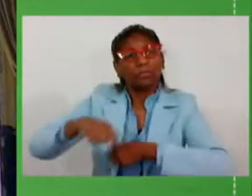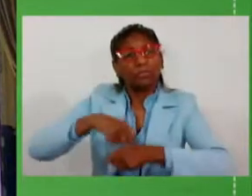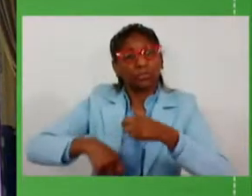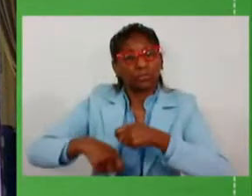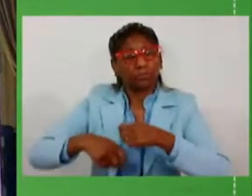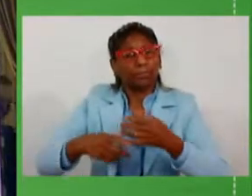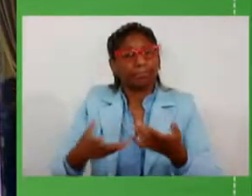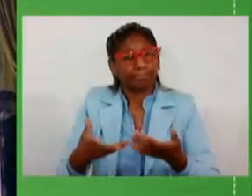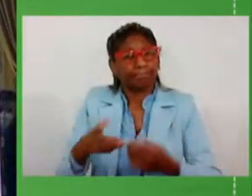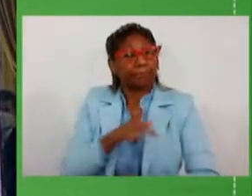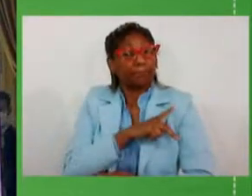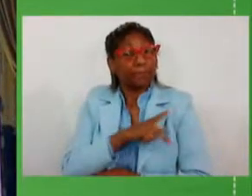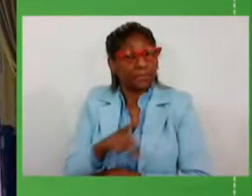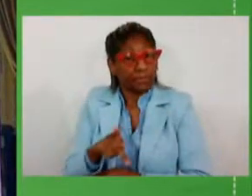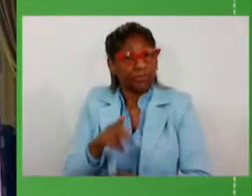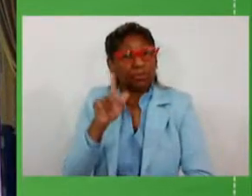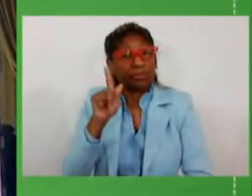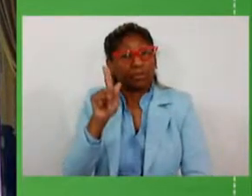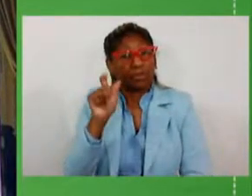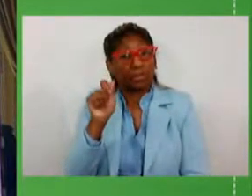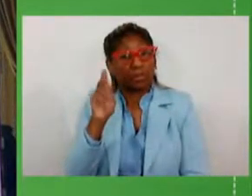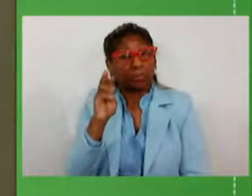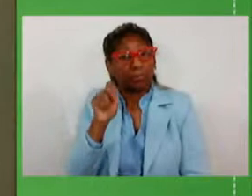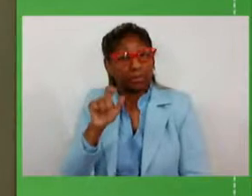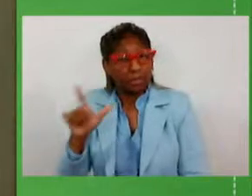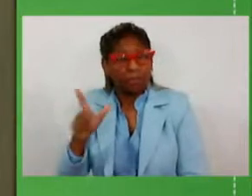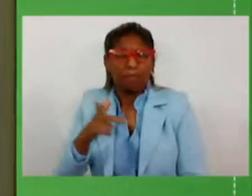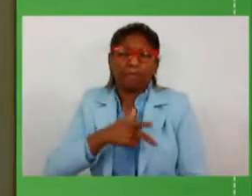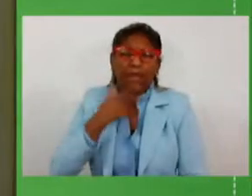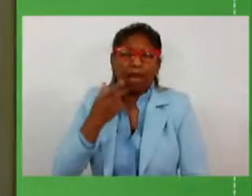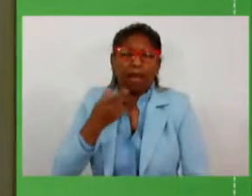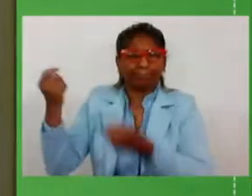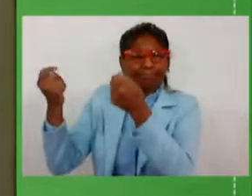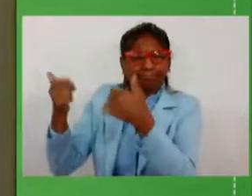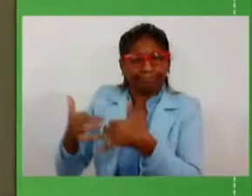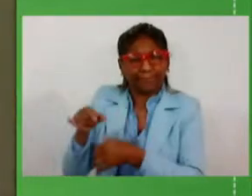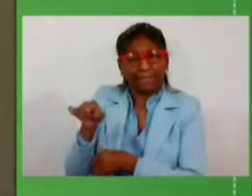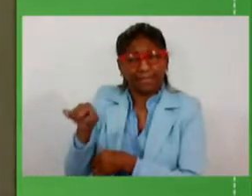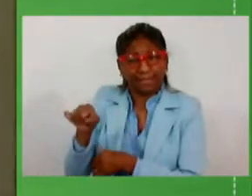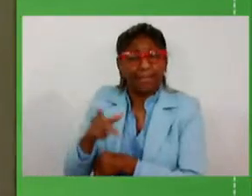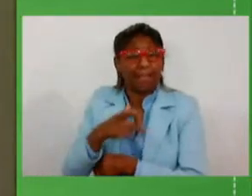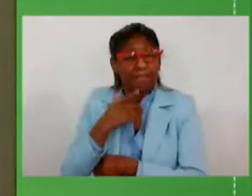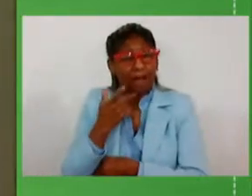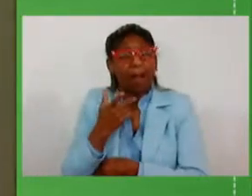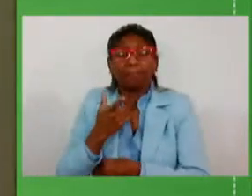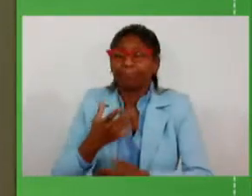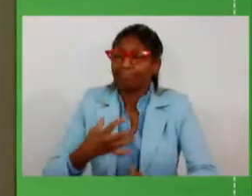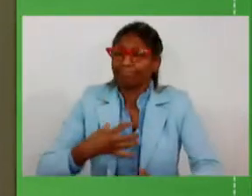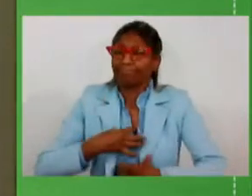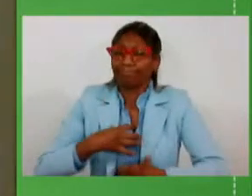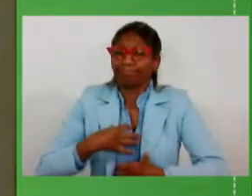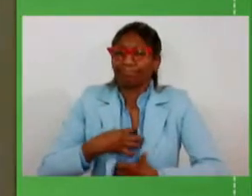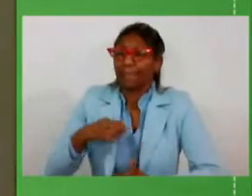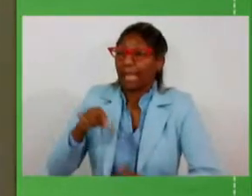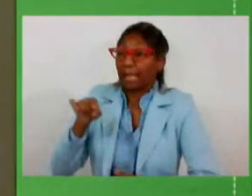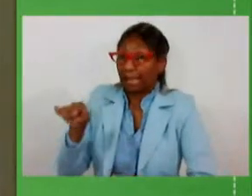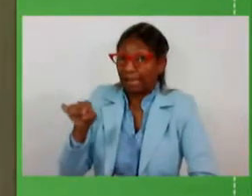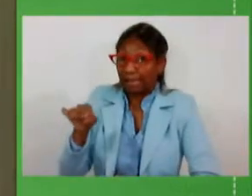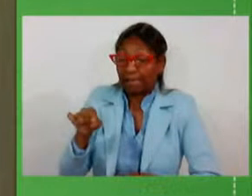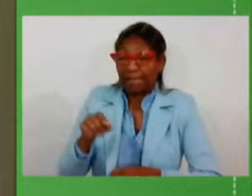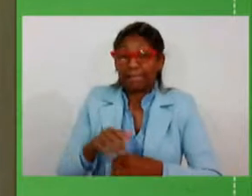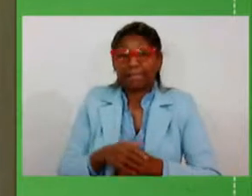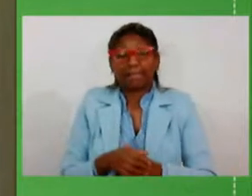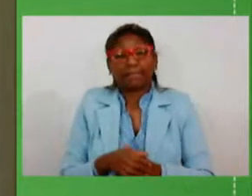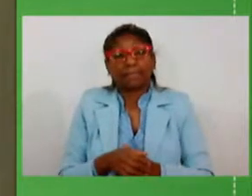O presidente Gabriel Souza fala muito com propriedade de que prefere justamente uma